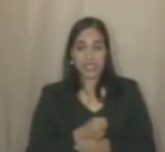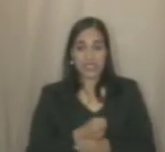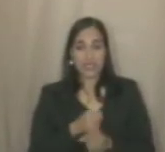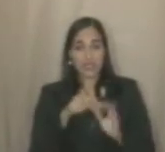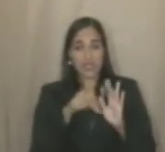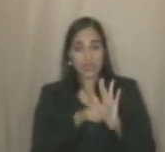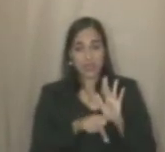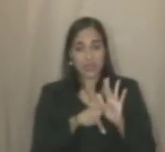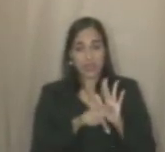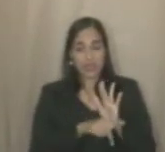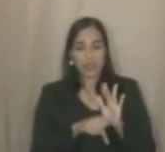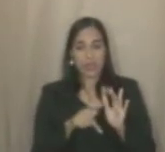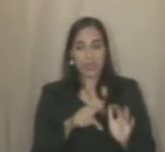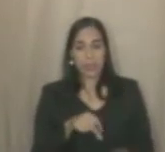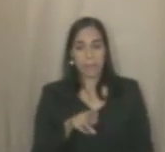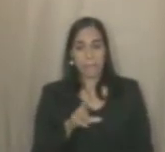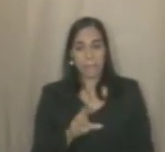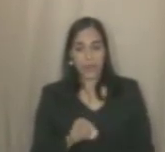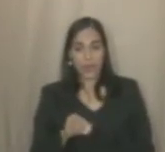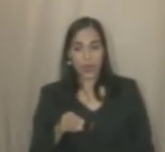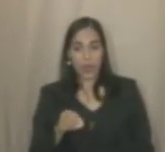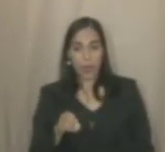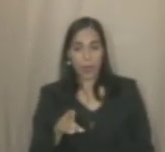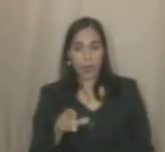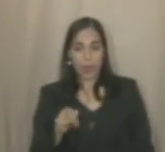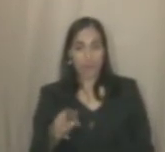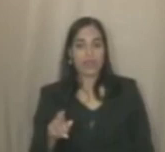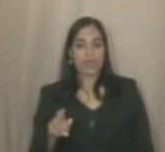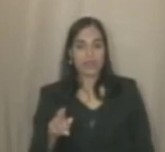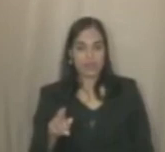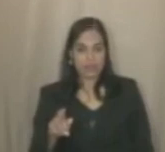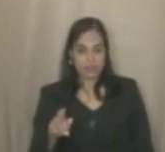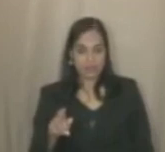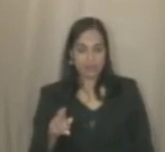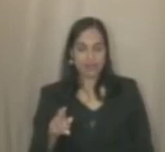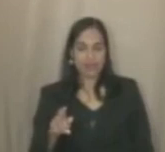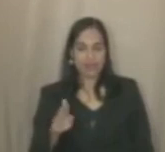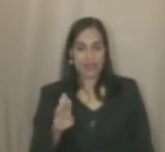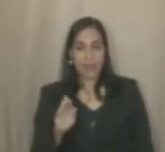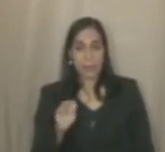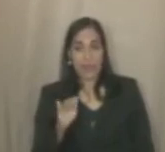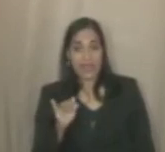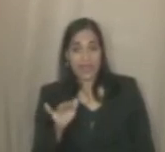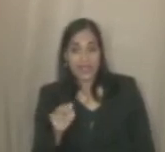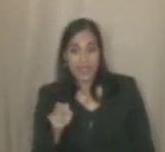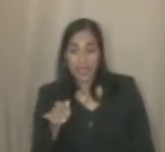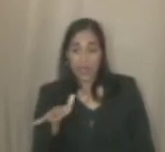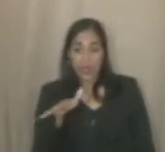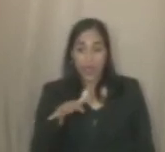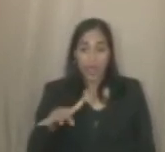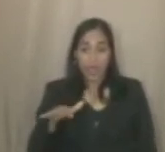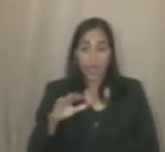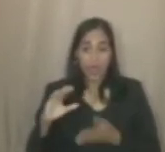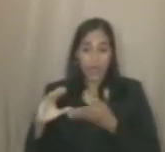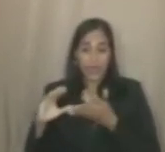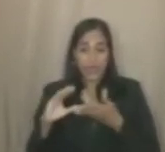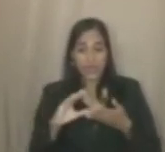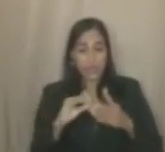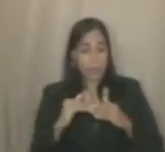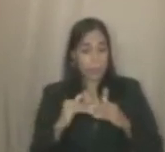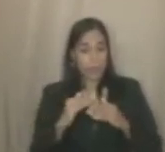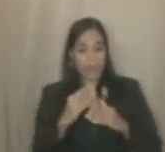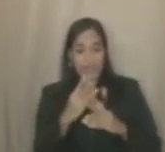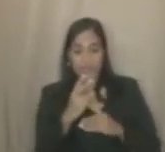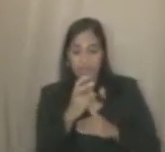programa ProMorar, a bacia do Rio Tegipió receberá um investimento de mais de 500 milhões